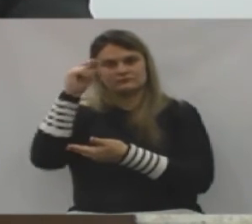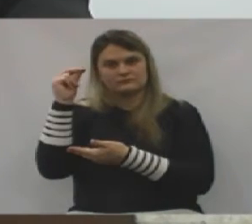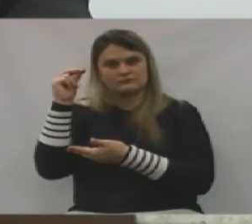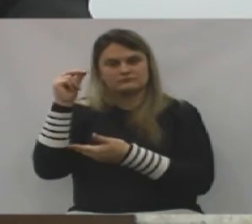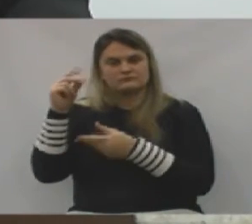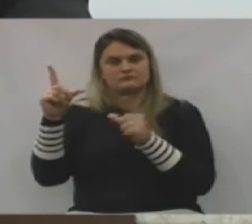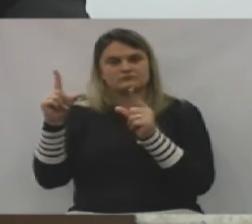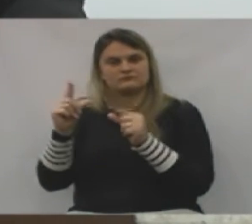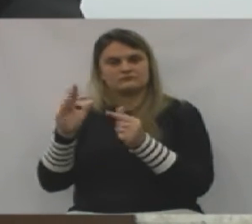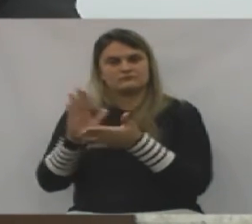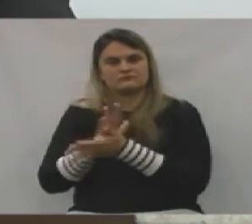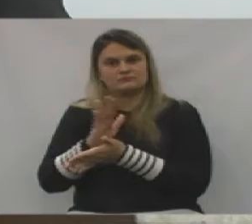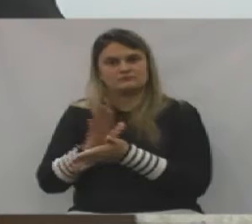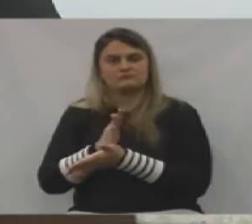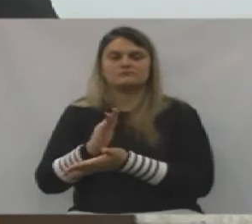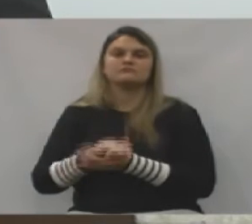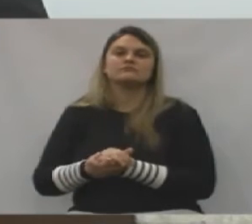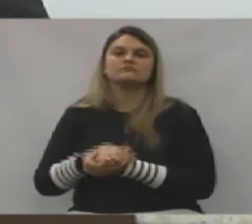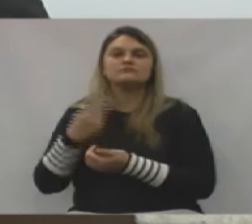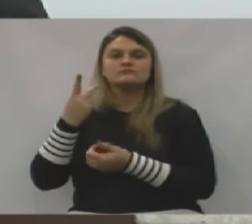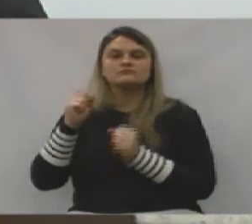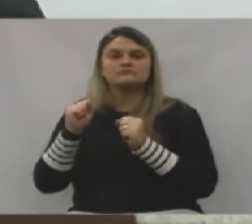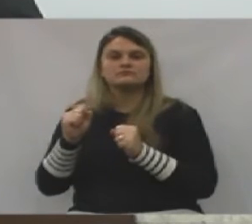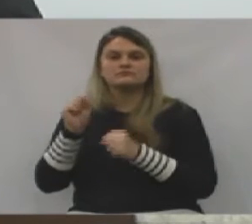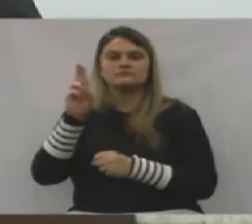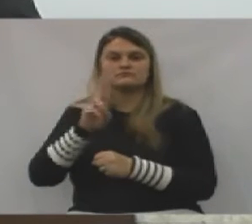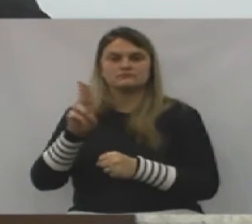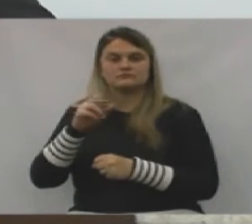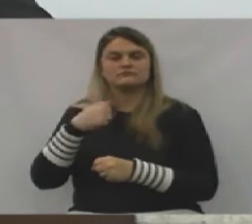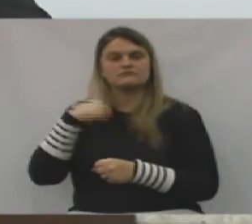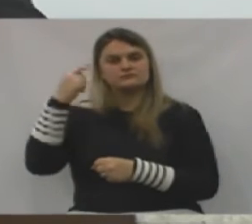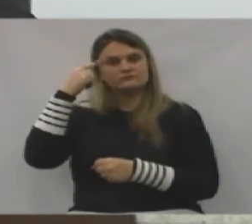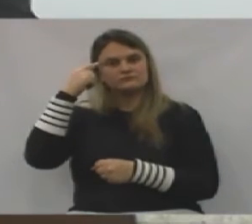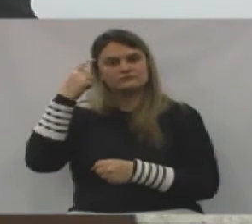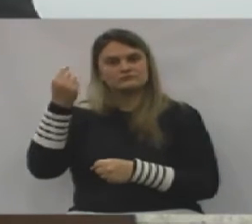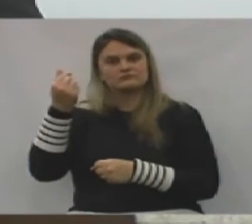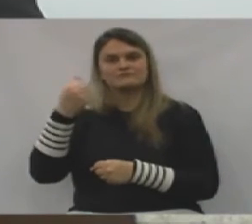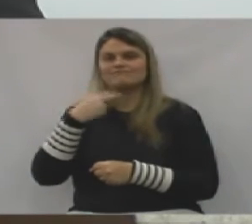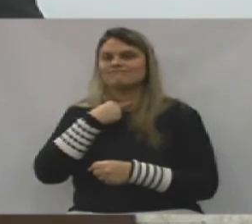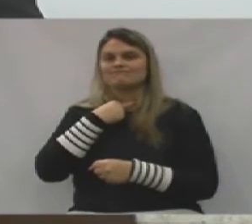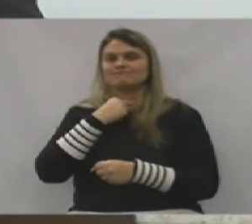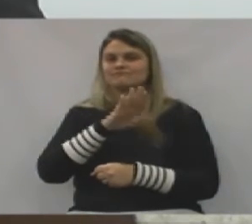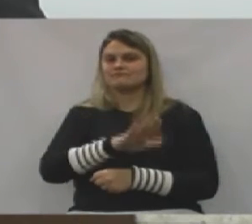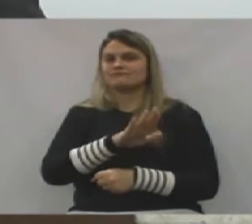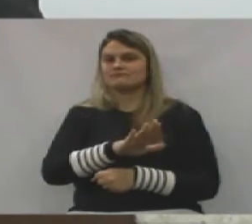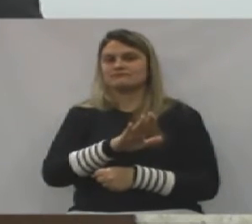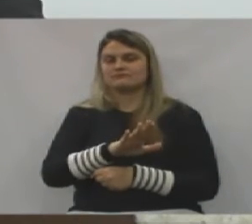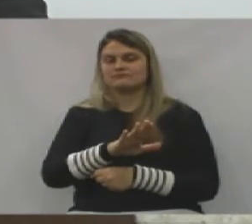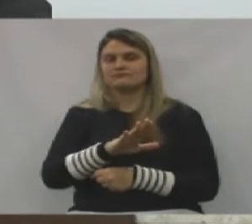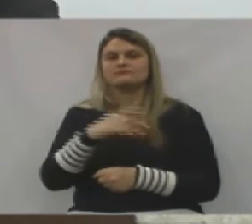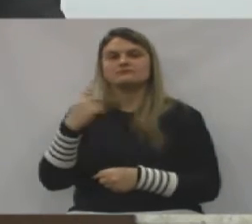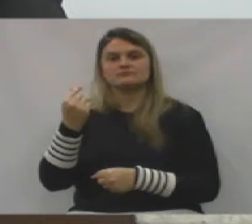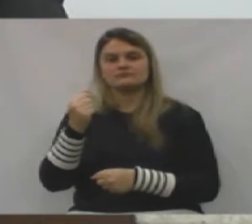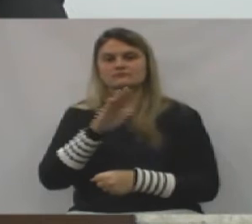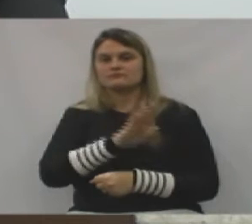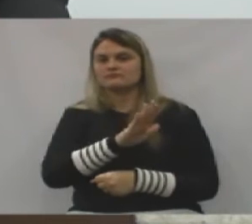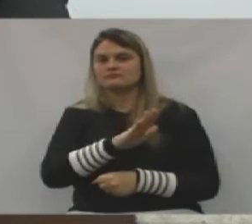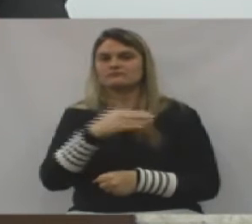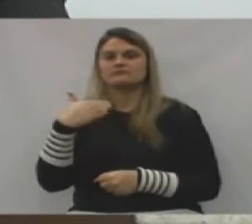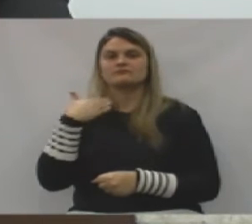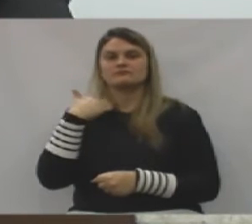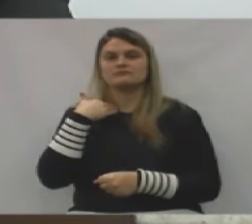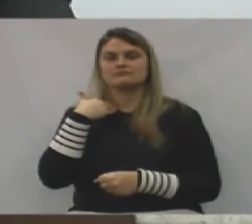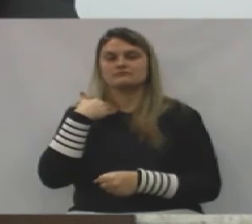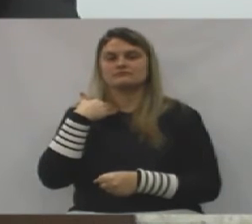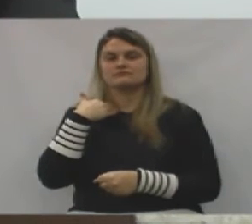as economias, para que possa ser utilizada. Eu penso assim que o dinheiro não pode ficar parado. O dinheiro parado lá no banco